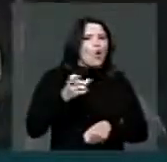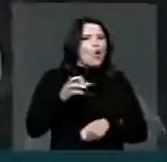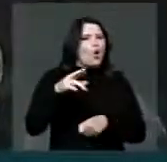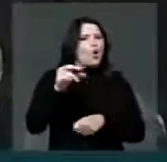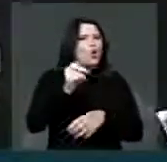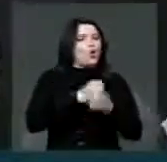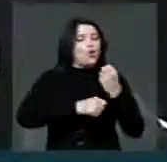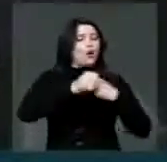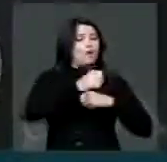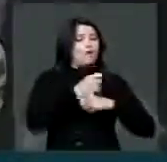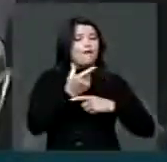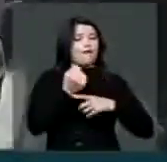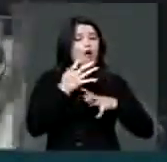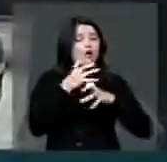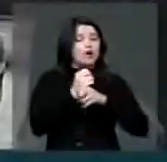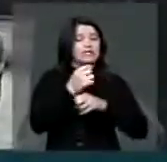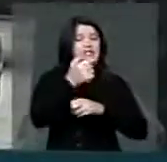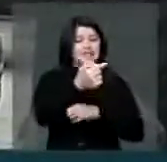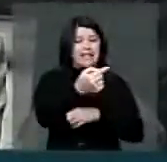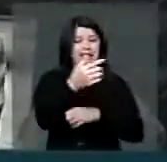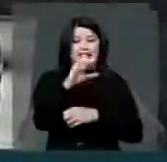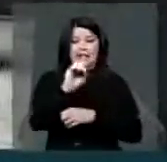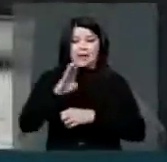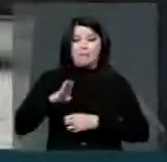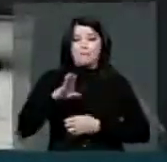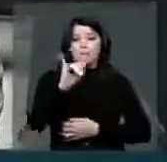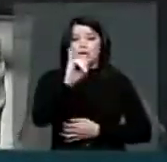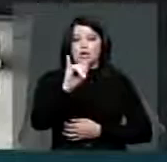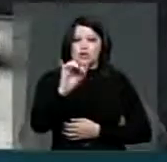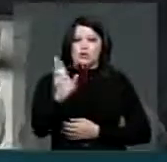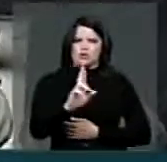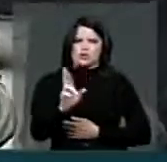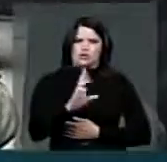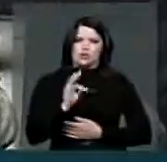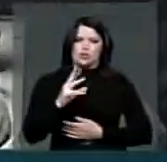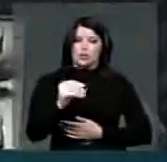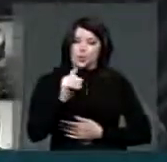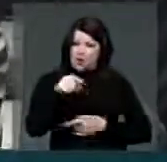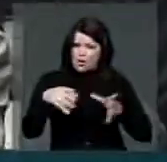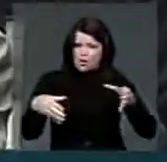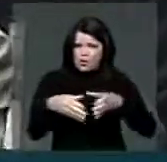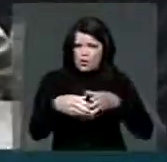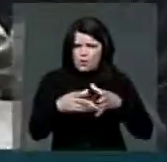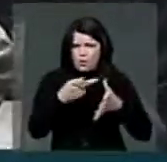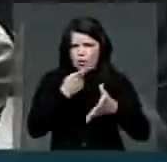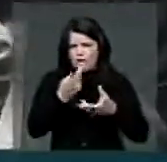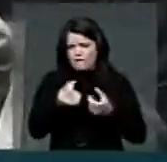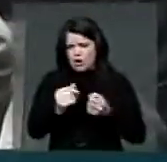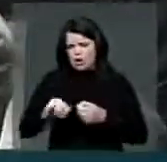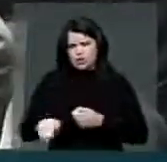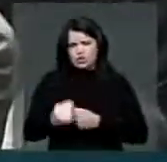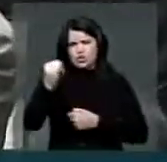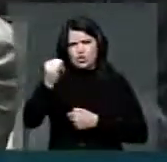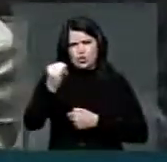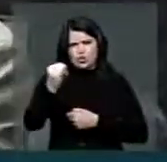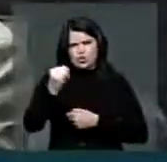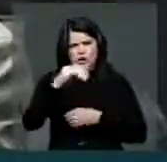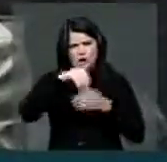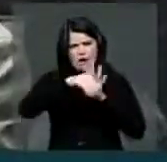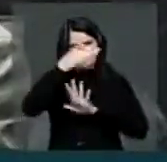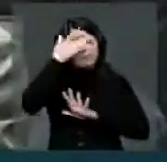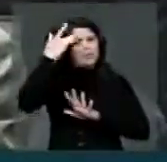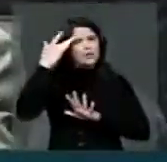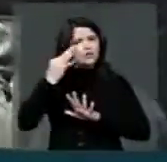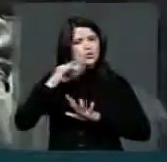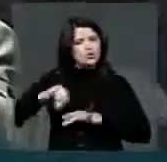ano passado 70 bilhões de reais. Um setor que cobra de juros sobre as pessoas